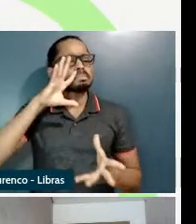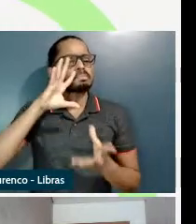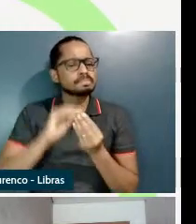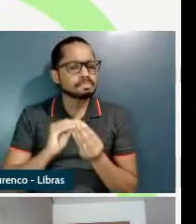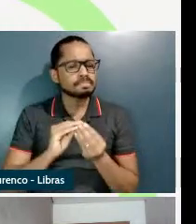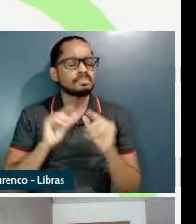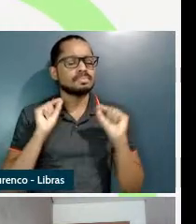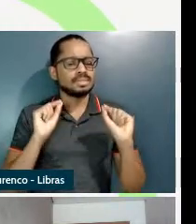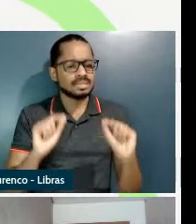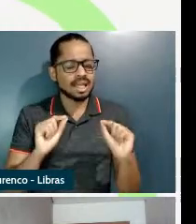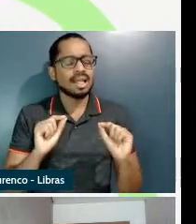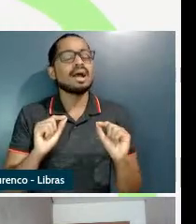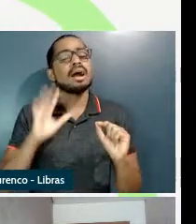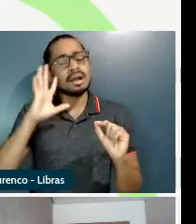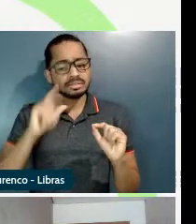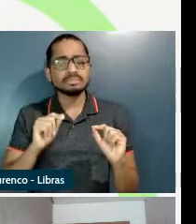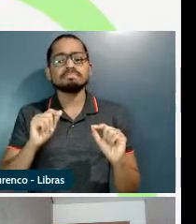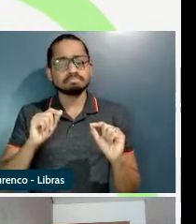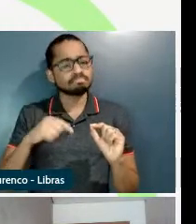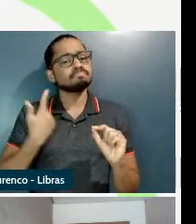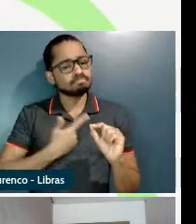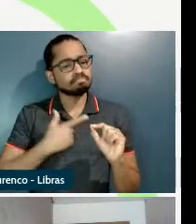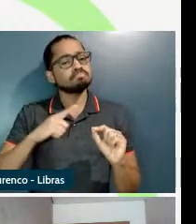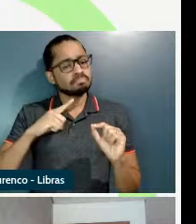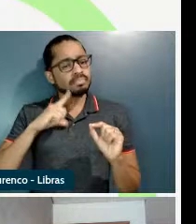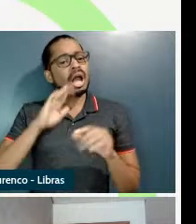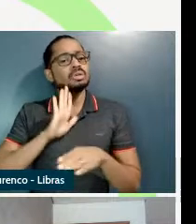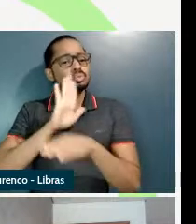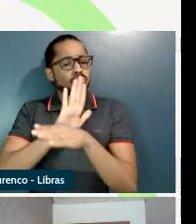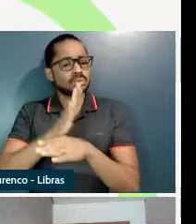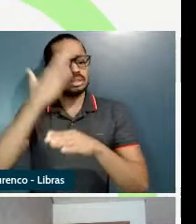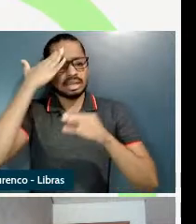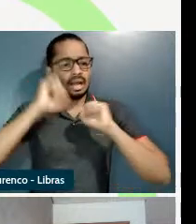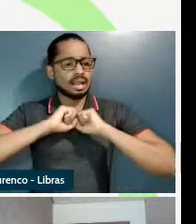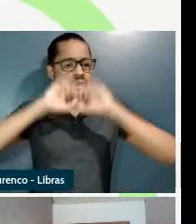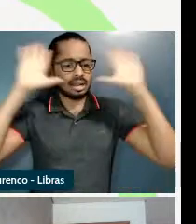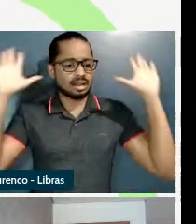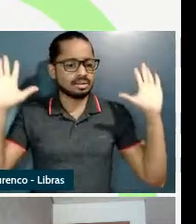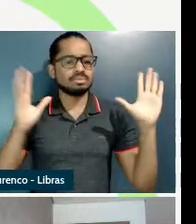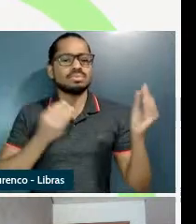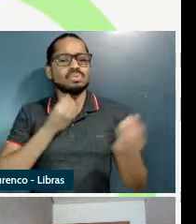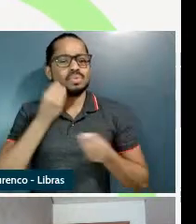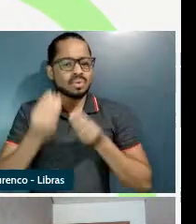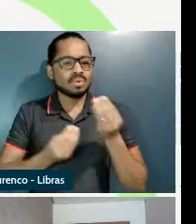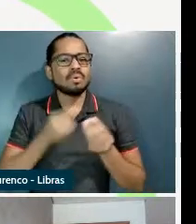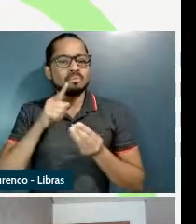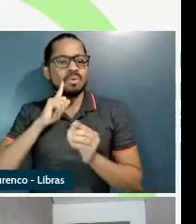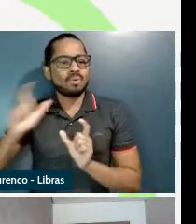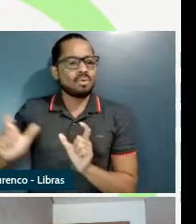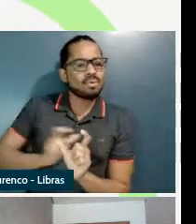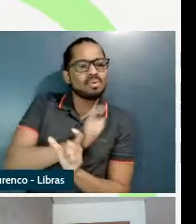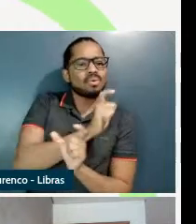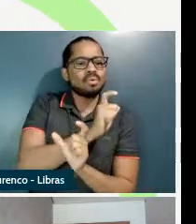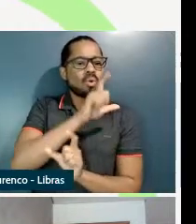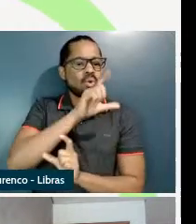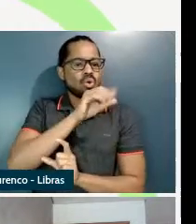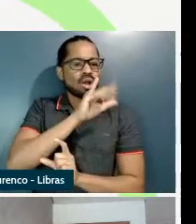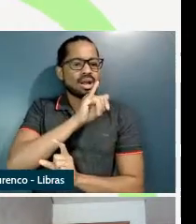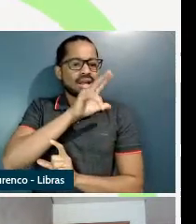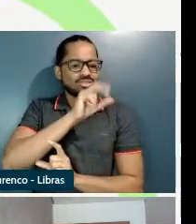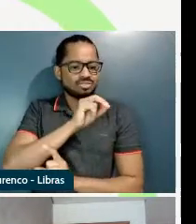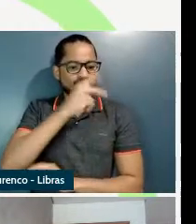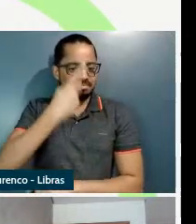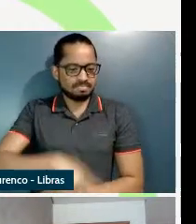fenômeno geral da inversão locativa do português brasileiro ter colaborado para o aprimoramento das análises em semântica lexical